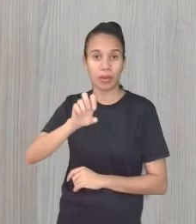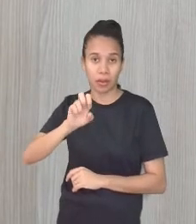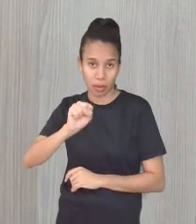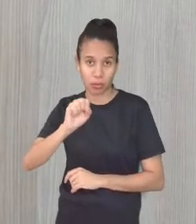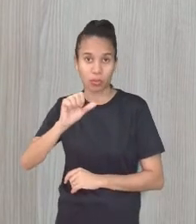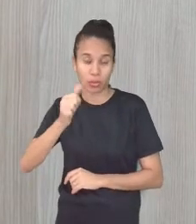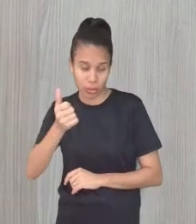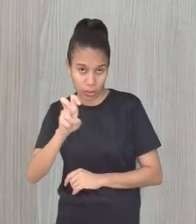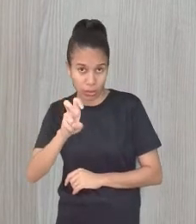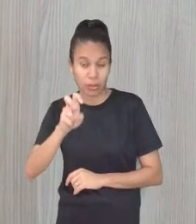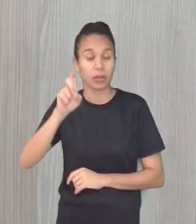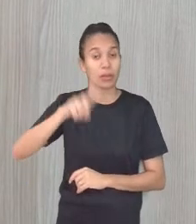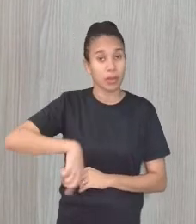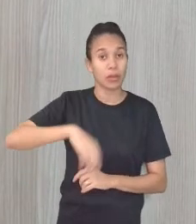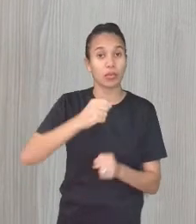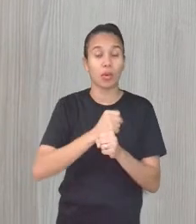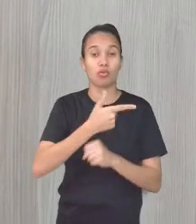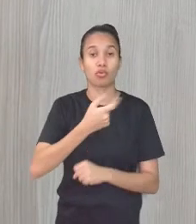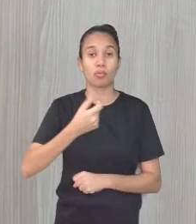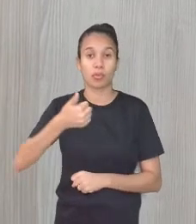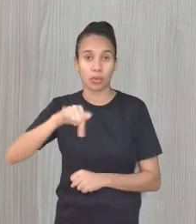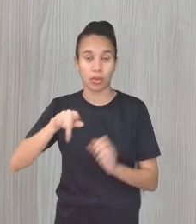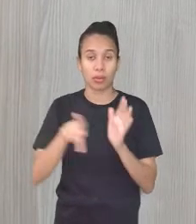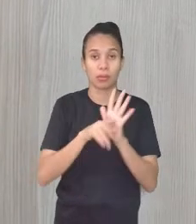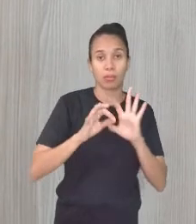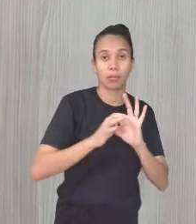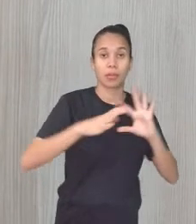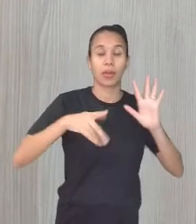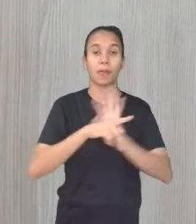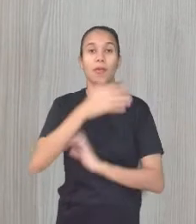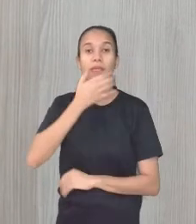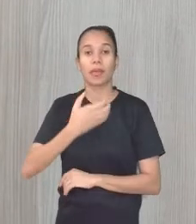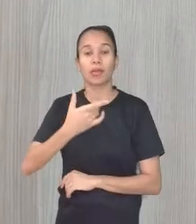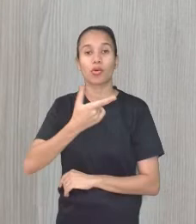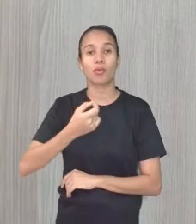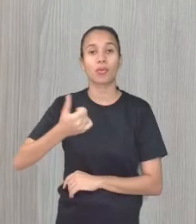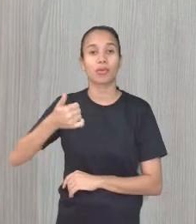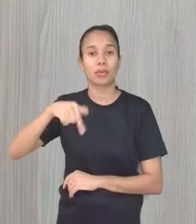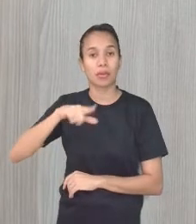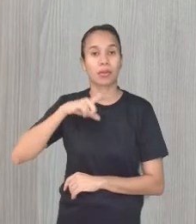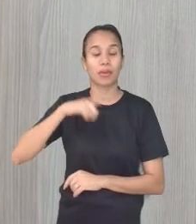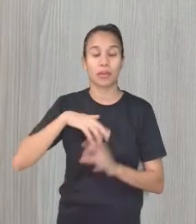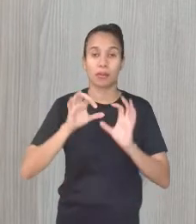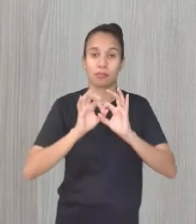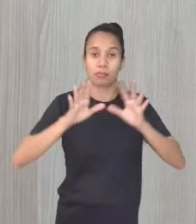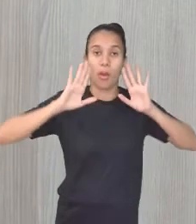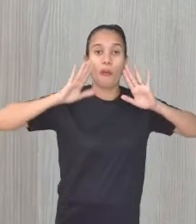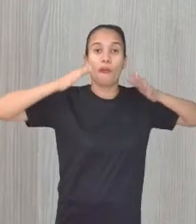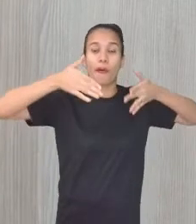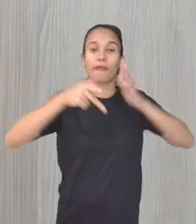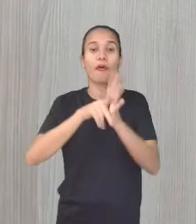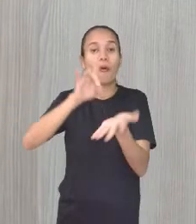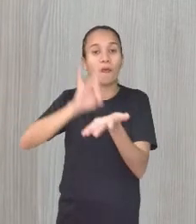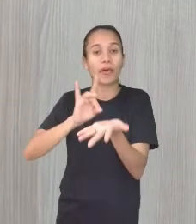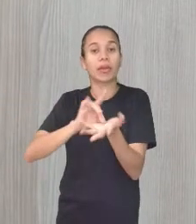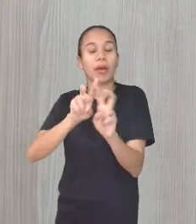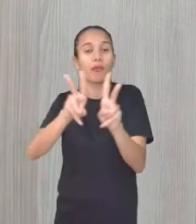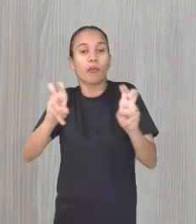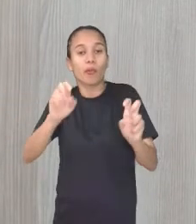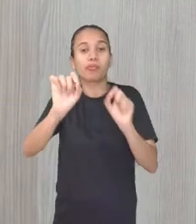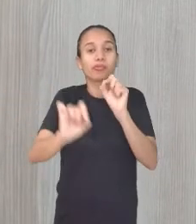de 2017. Ela foi sancionada em dezembro de 2017, professora. Para enfatizar realmente a questão das